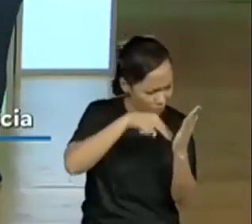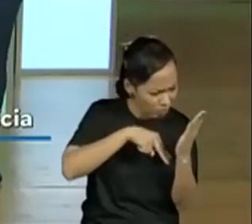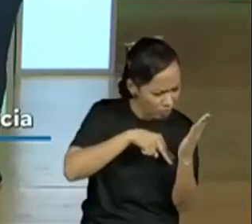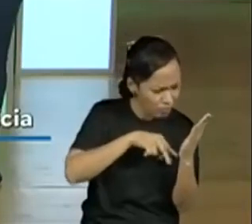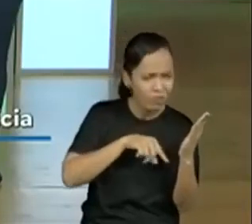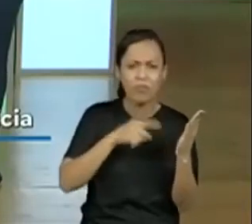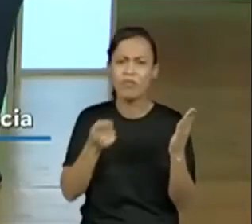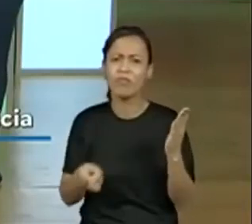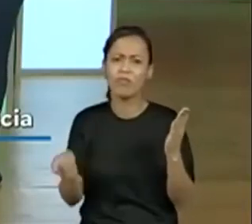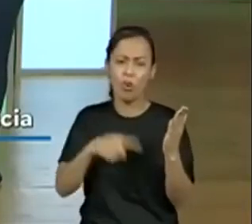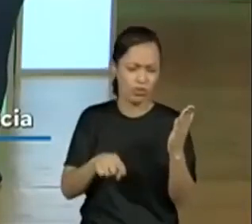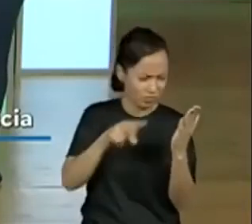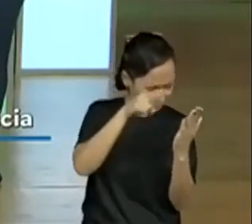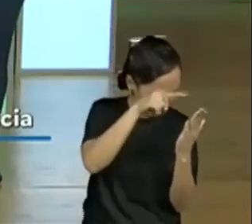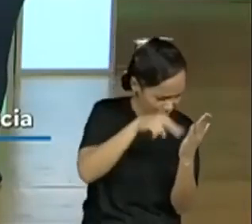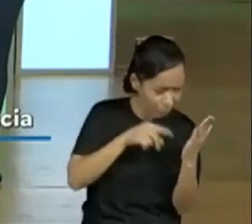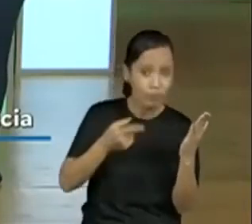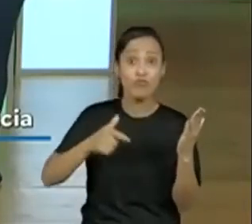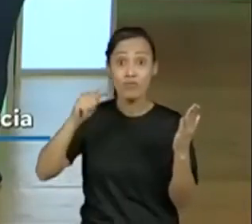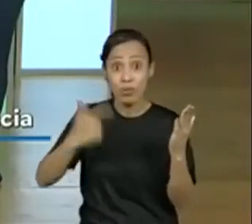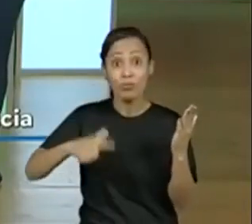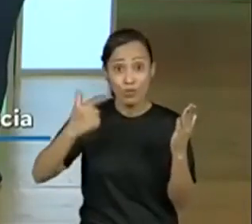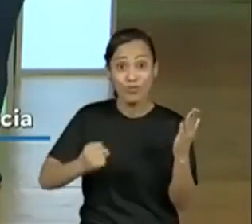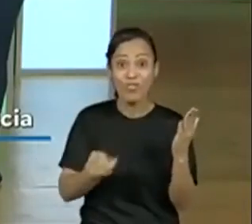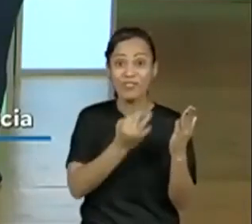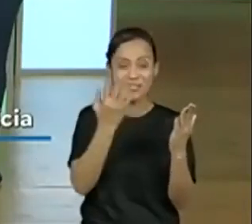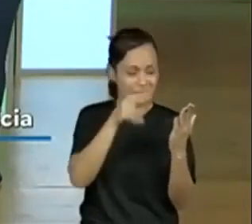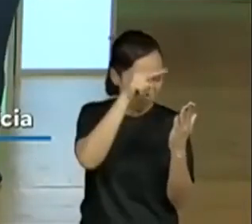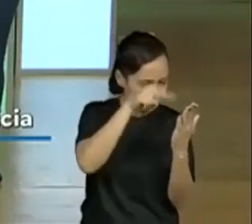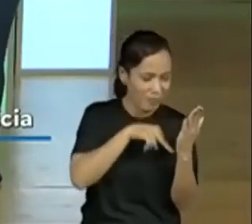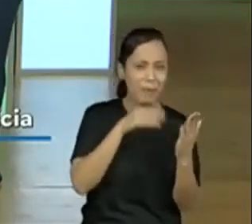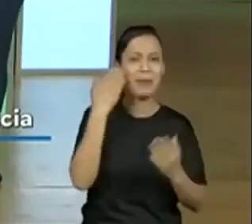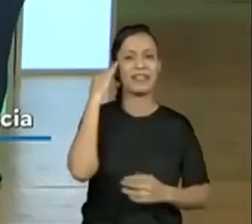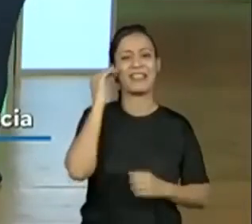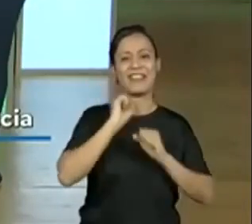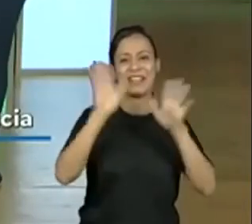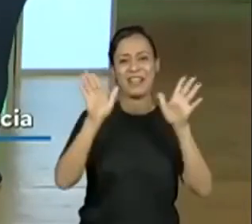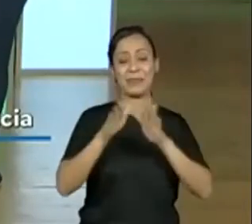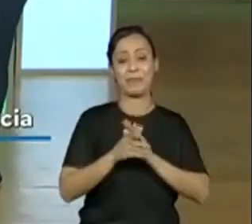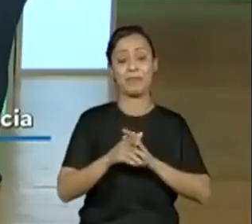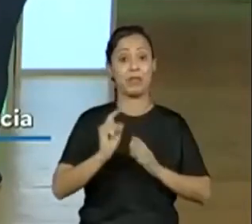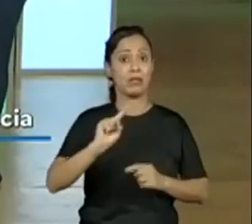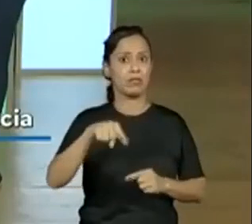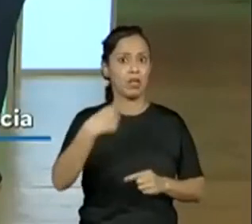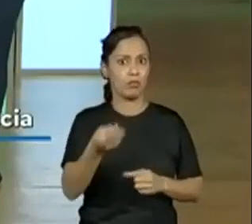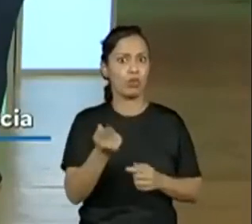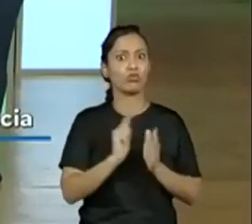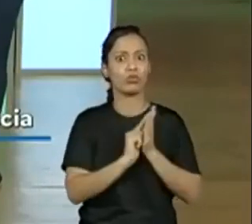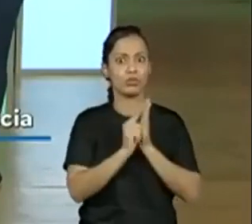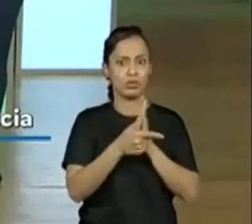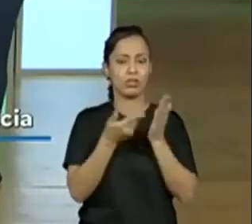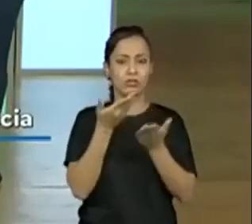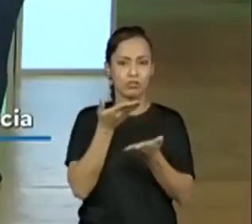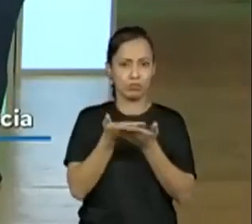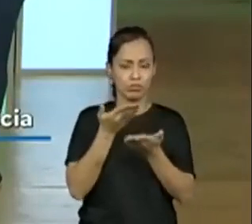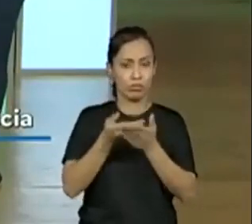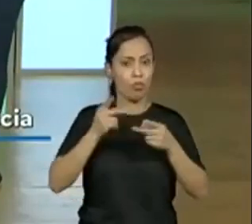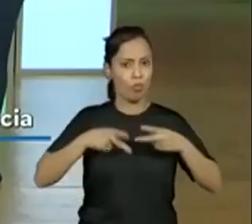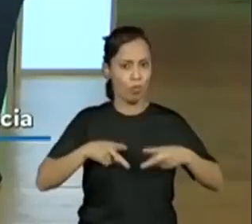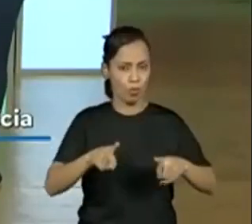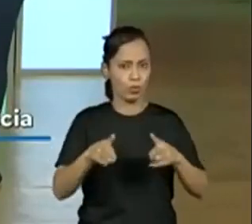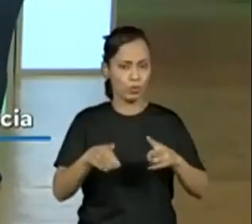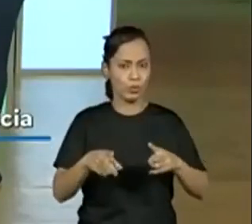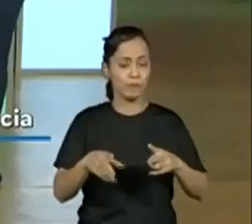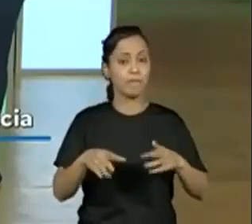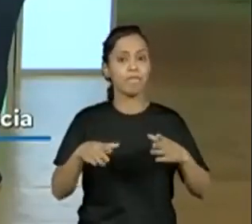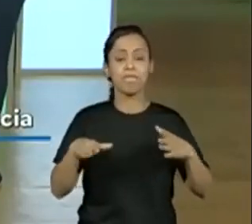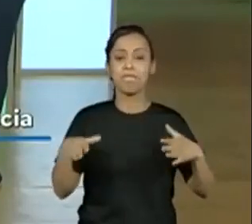levantadas até o presente momento. E nós ainda traremos mais características do gênero no decorrer das aulas, né?